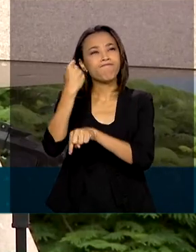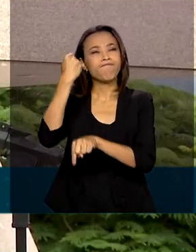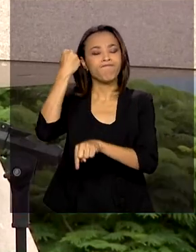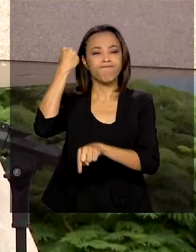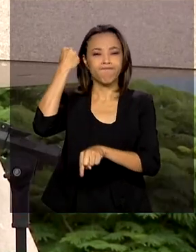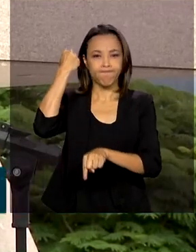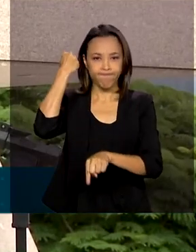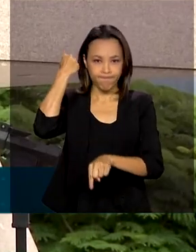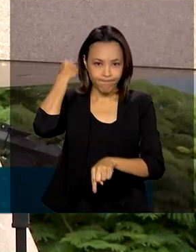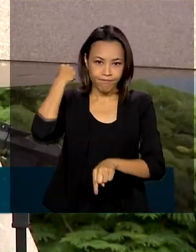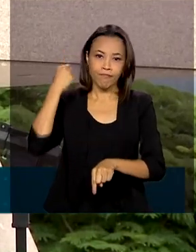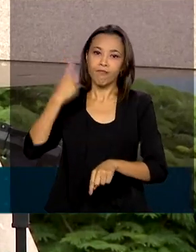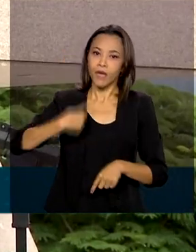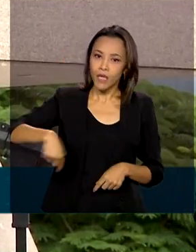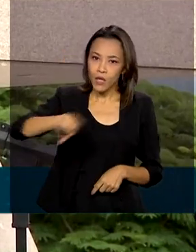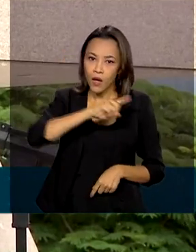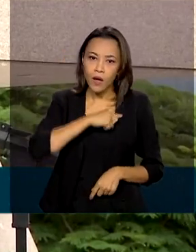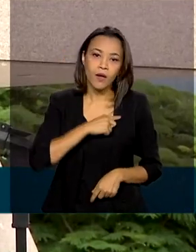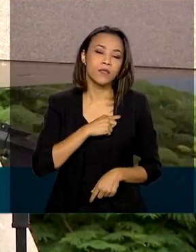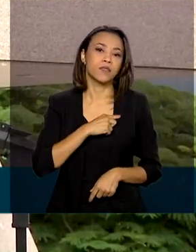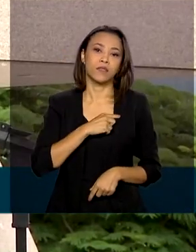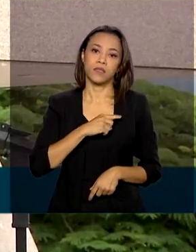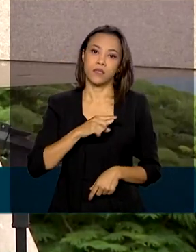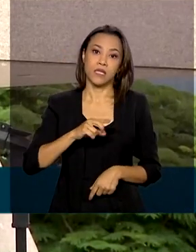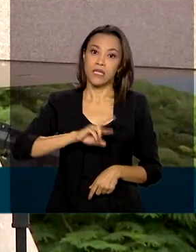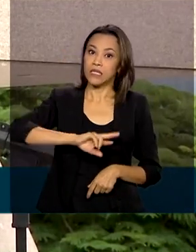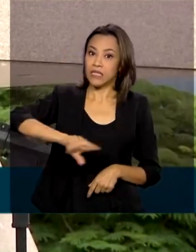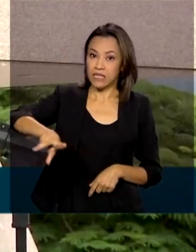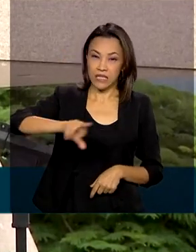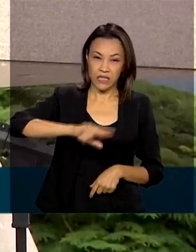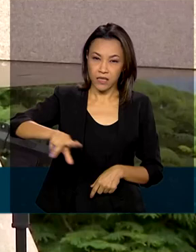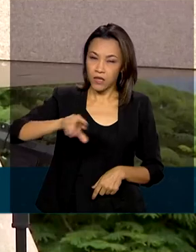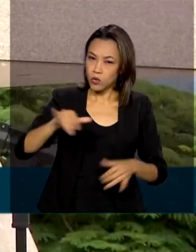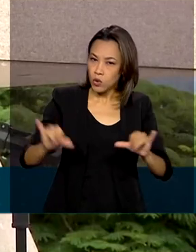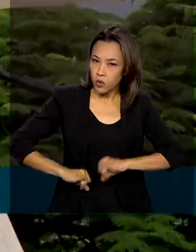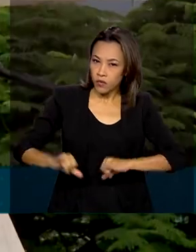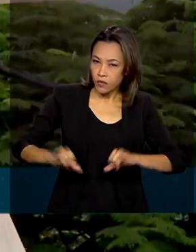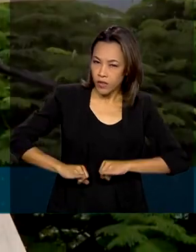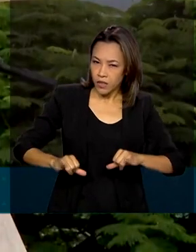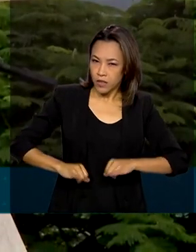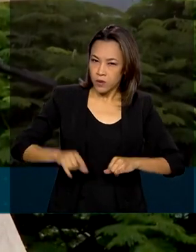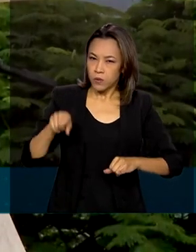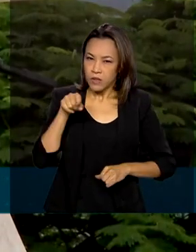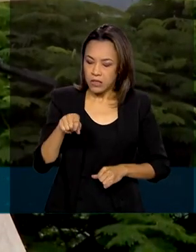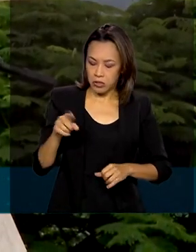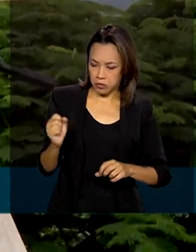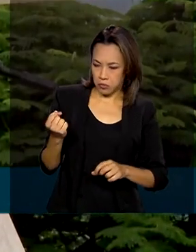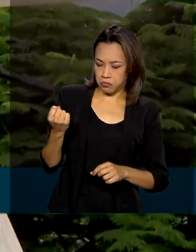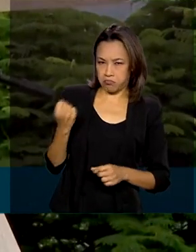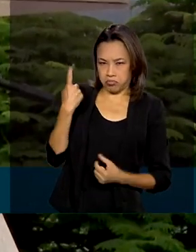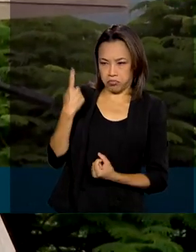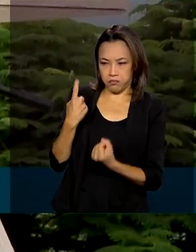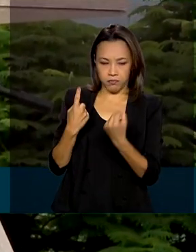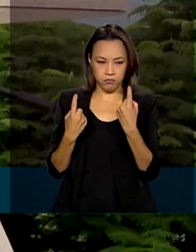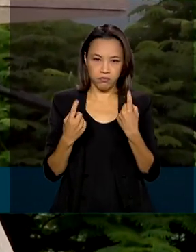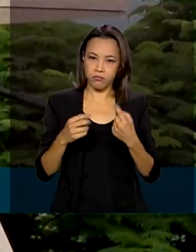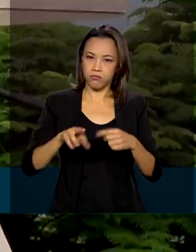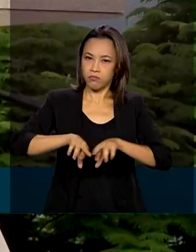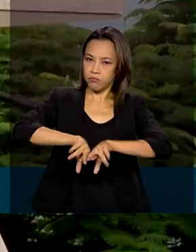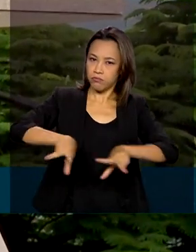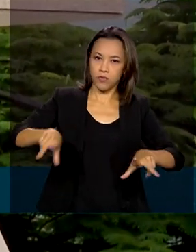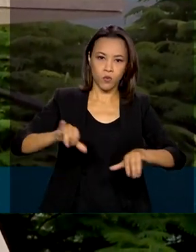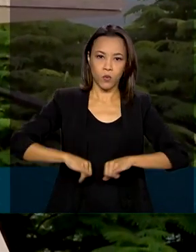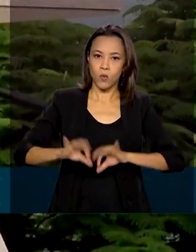não padeçamos desse vício da indiferença. Representando o presidente Jair Bolsonaro,